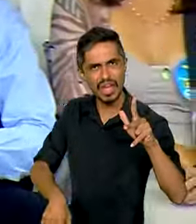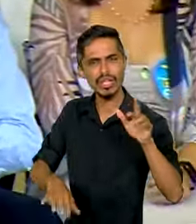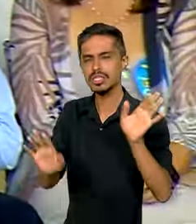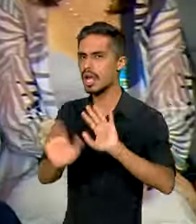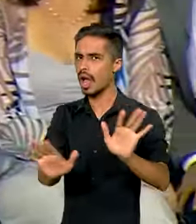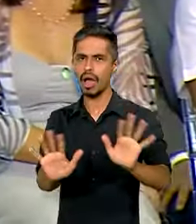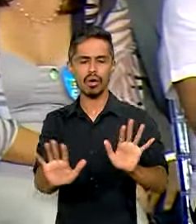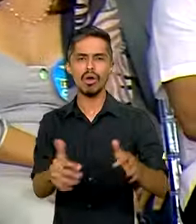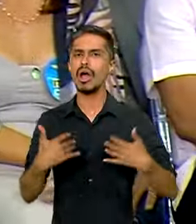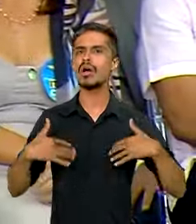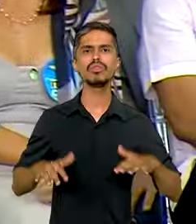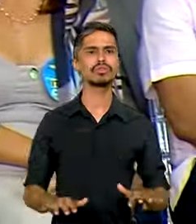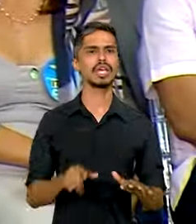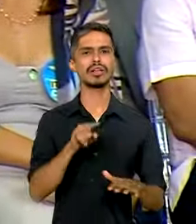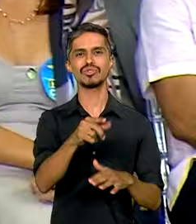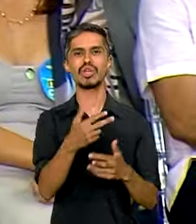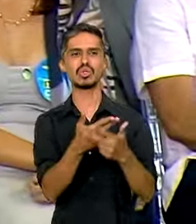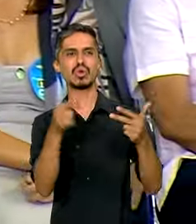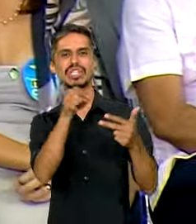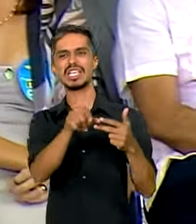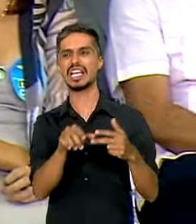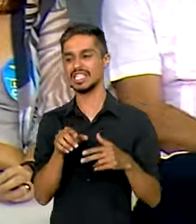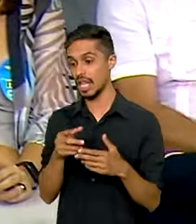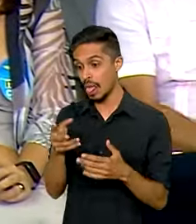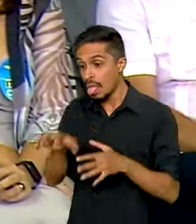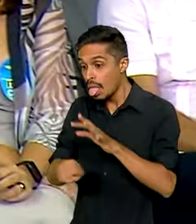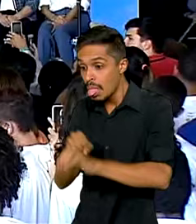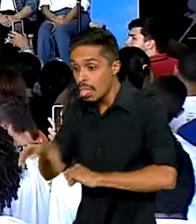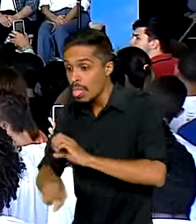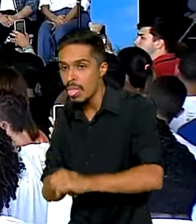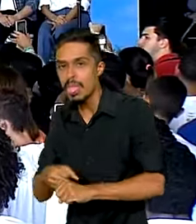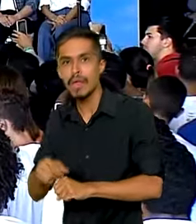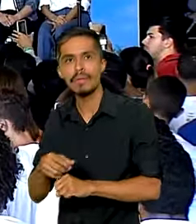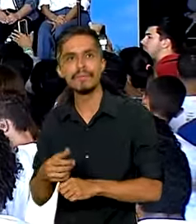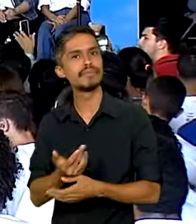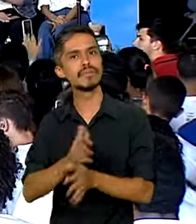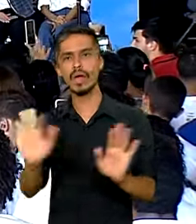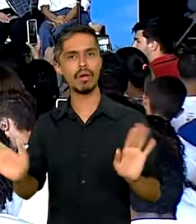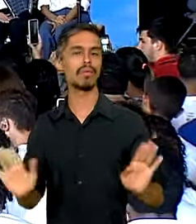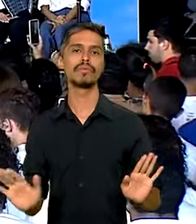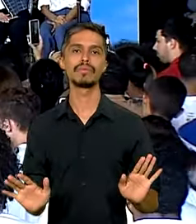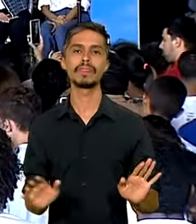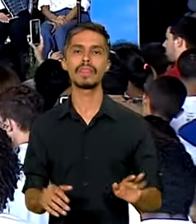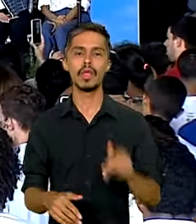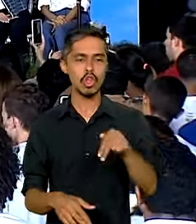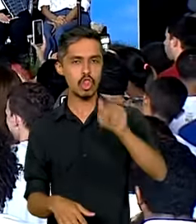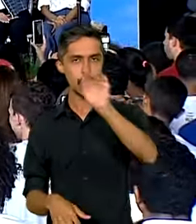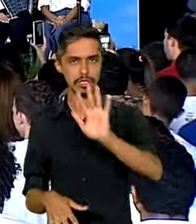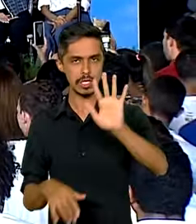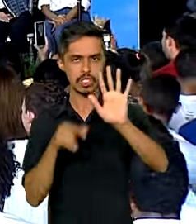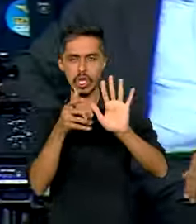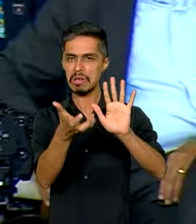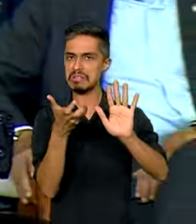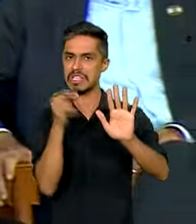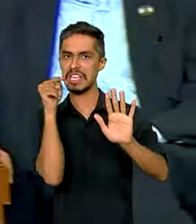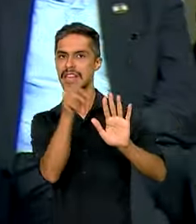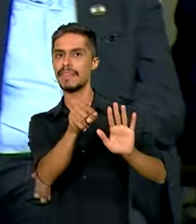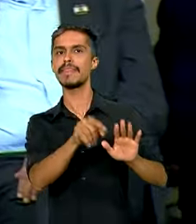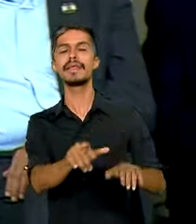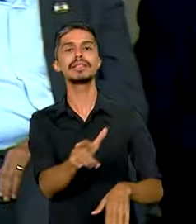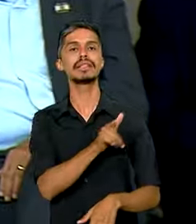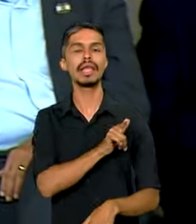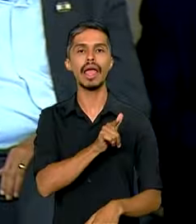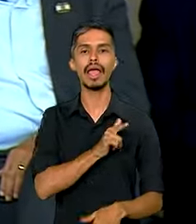Nordeste tenha as coisas tiradas dos outros estados. A única coisa que eu quero é que o Nordeste